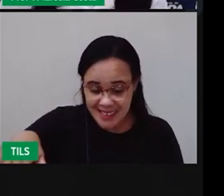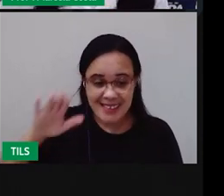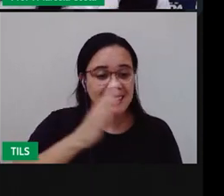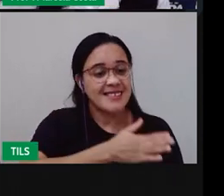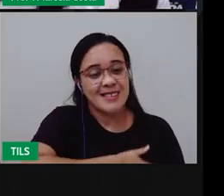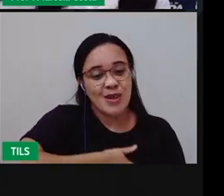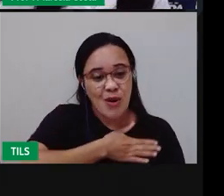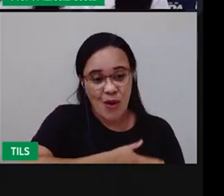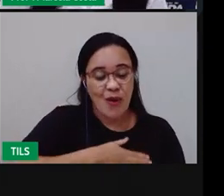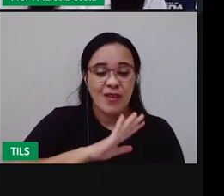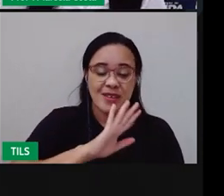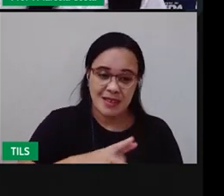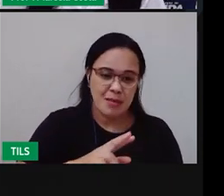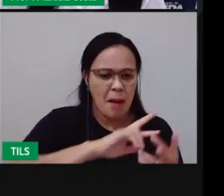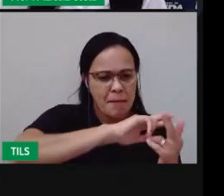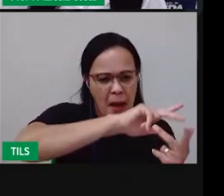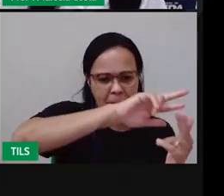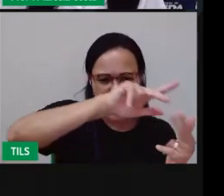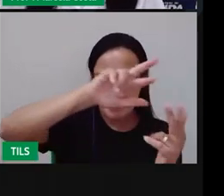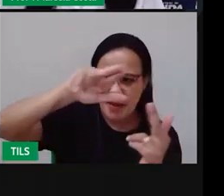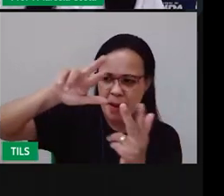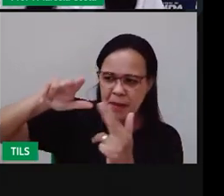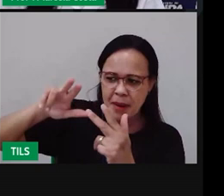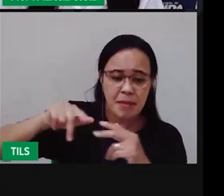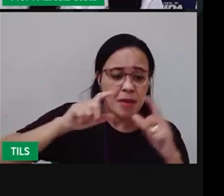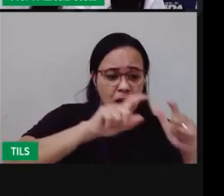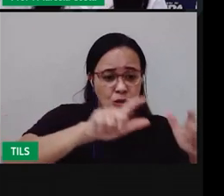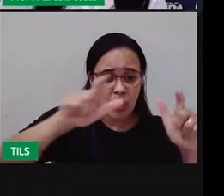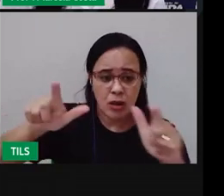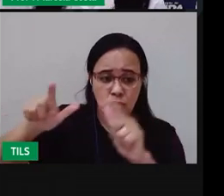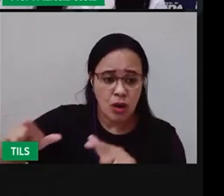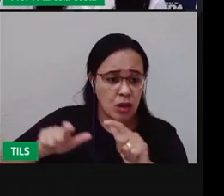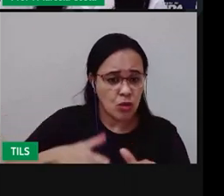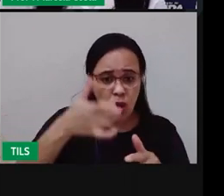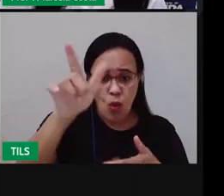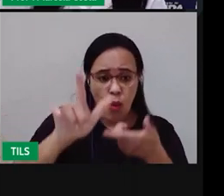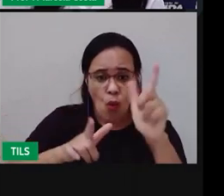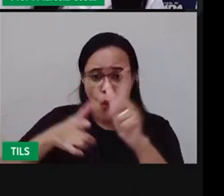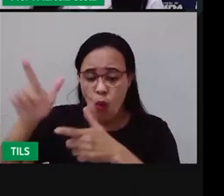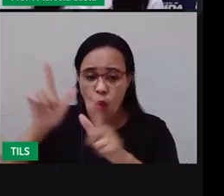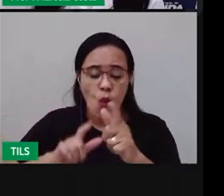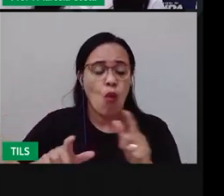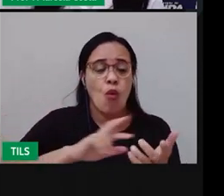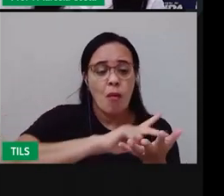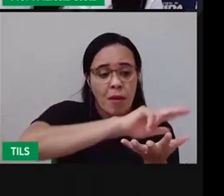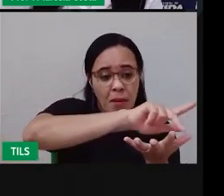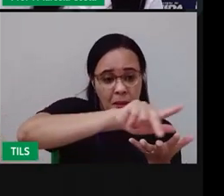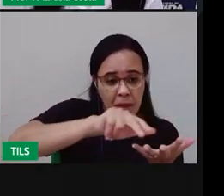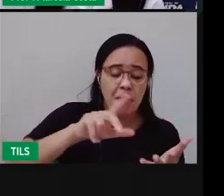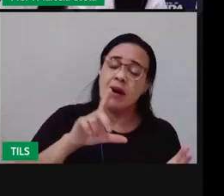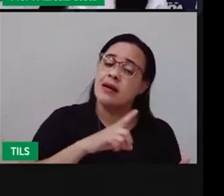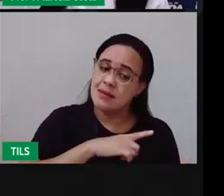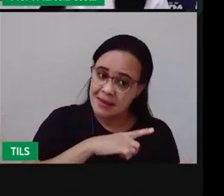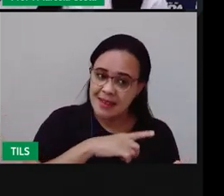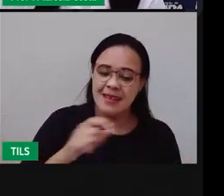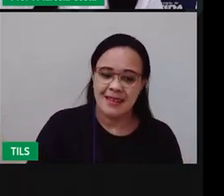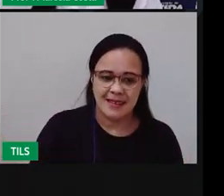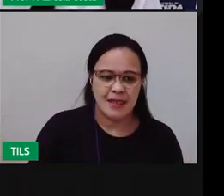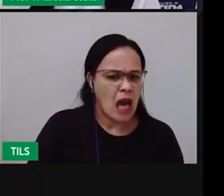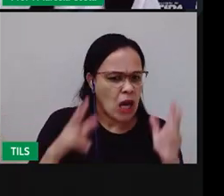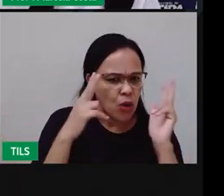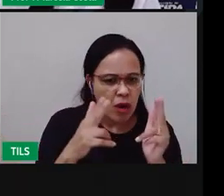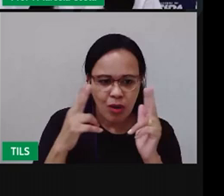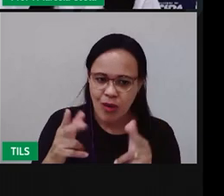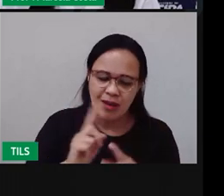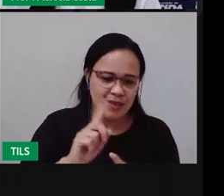variações Em lugares Diferentes No meu país Em outras regiões Tem variações Ela